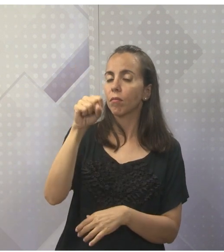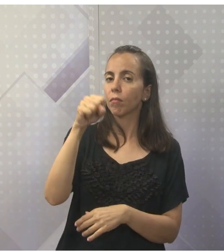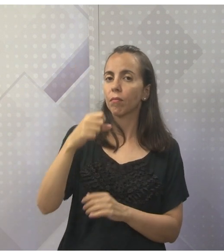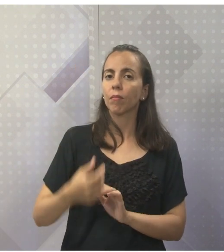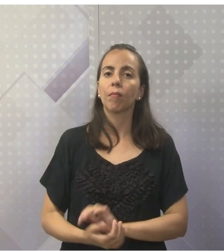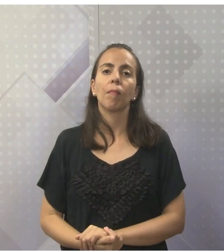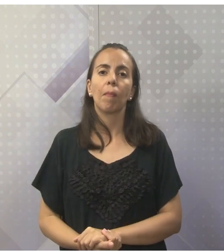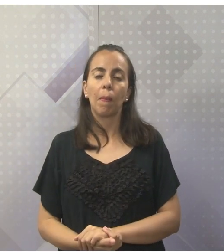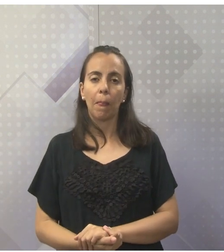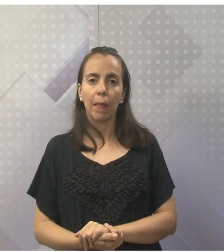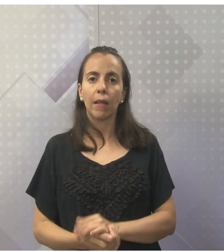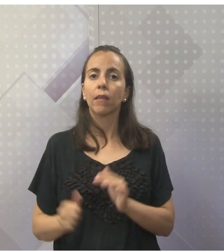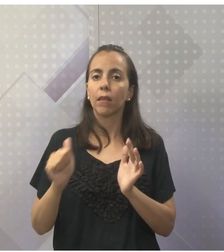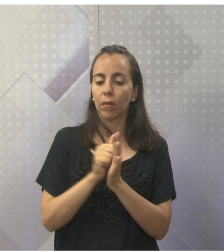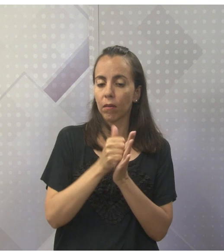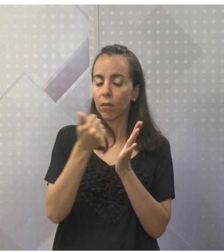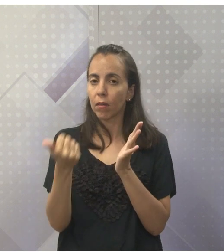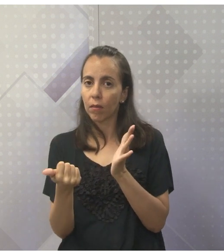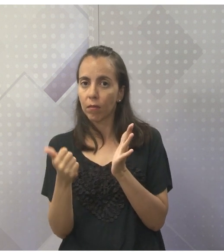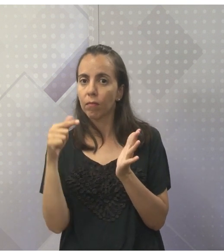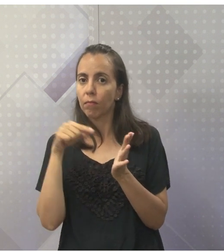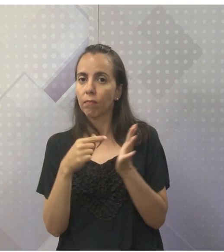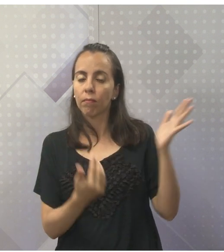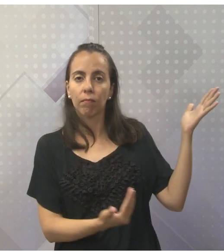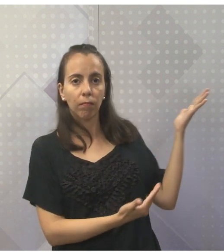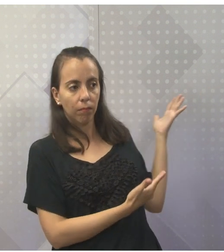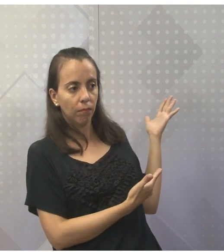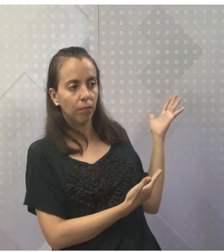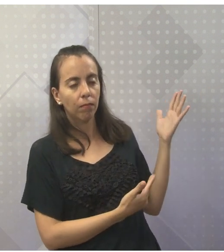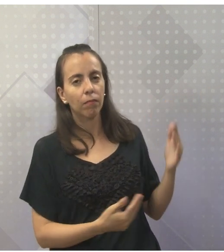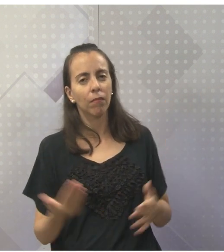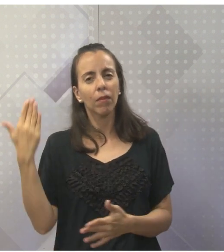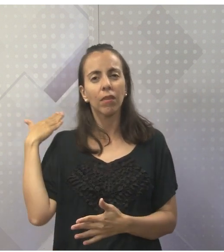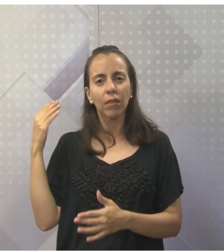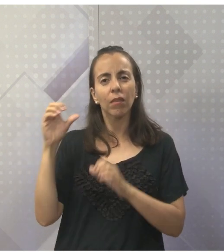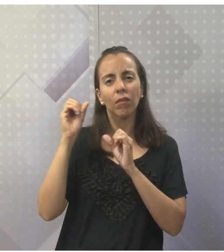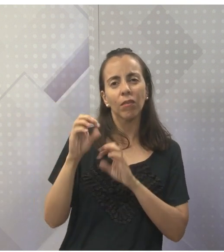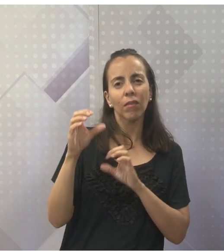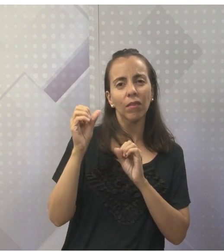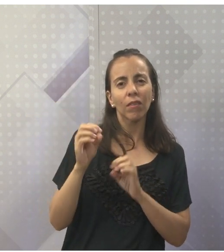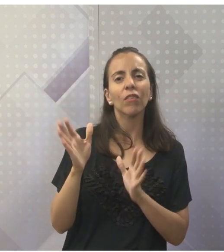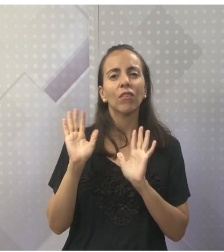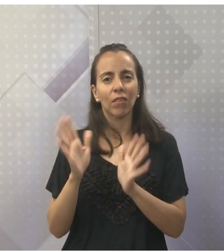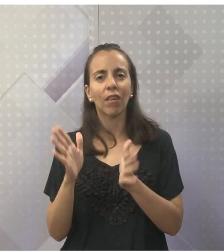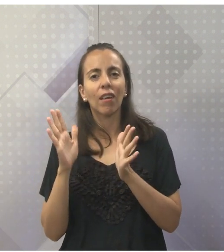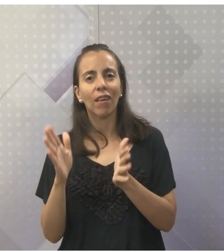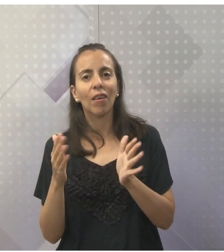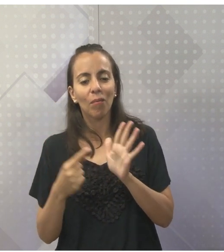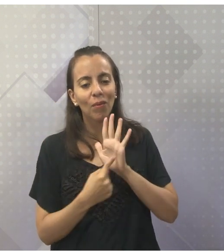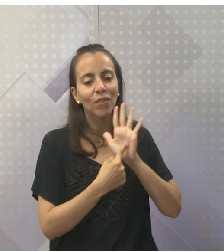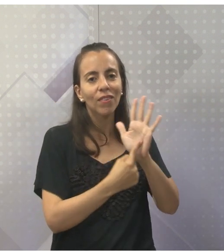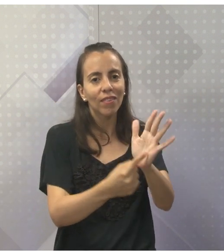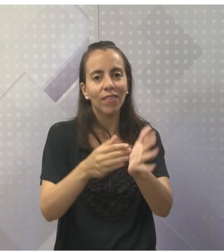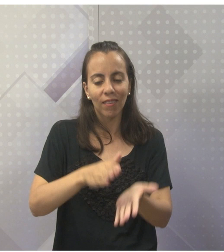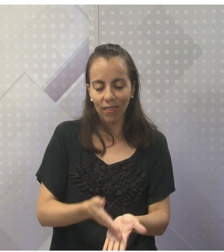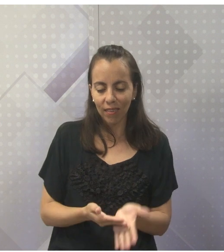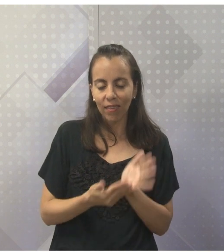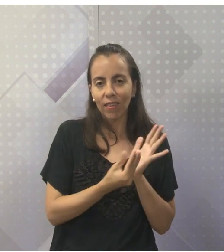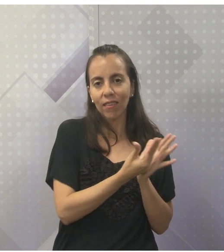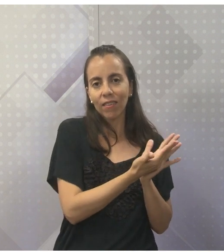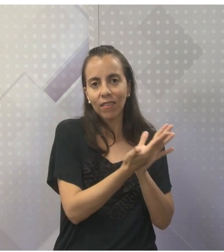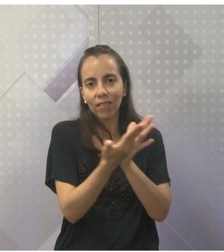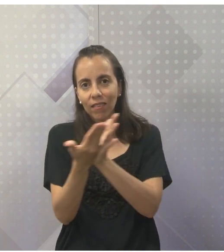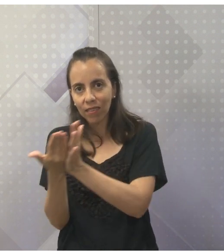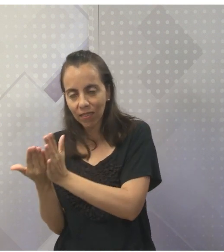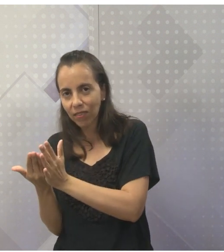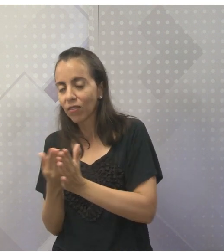E aqui está o Alcorão, certo? Teve uma aula que eu dei aqui, que eu trouxe o Alcorão para vocês verem. Não sei se alguém